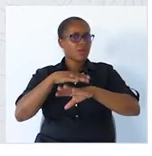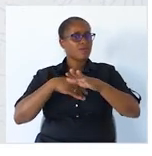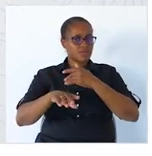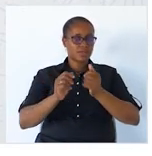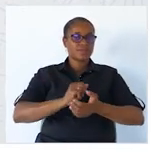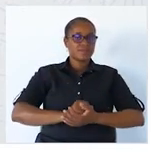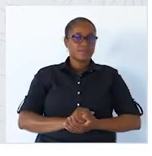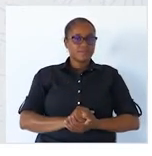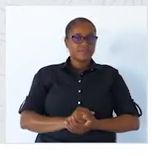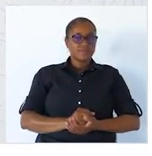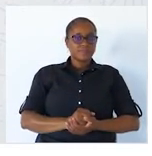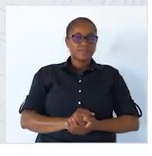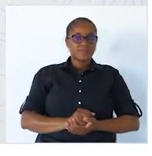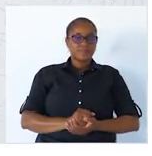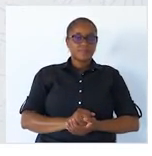fazer.